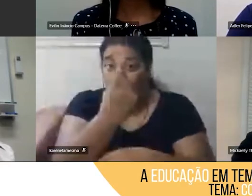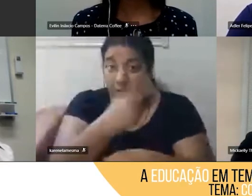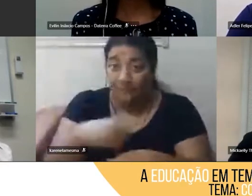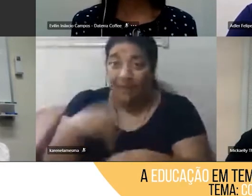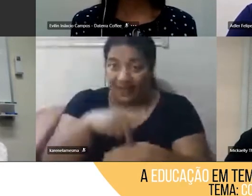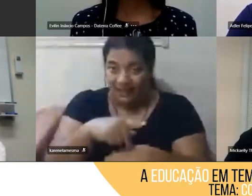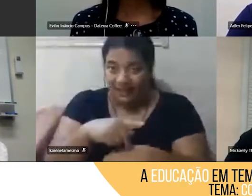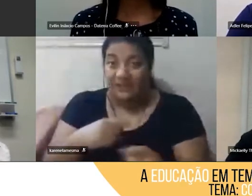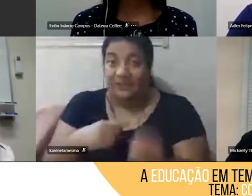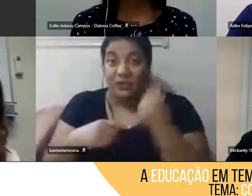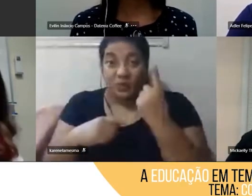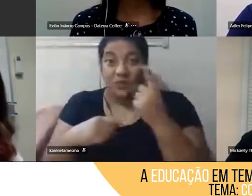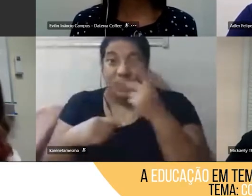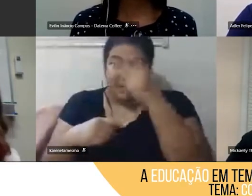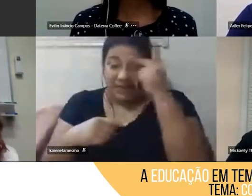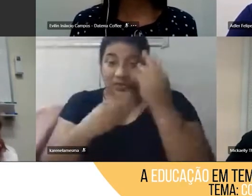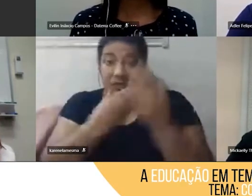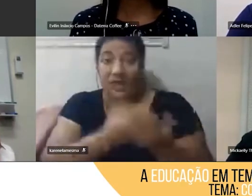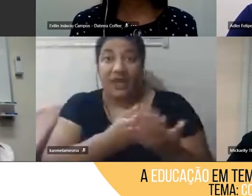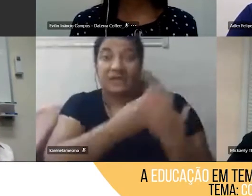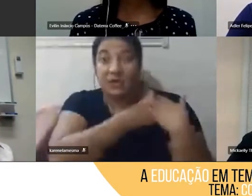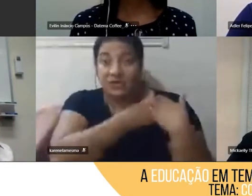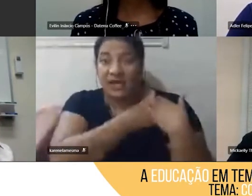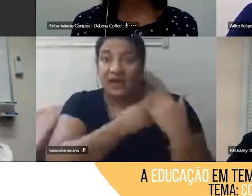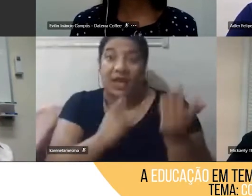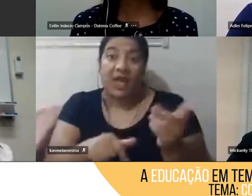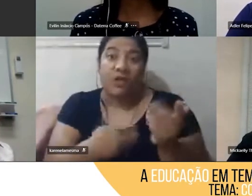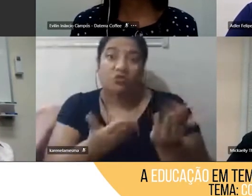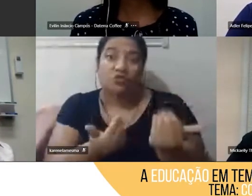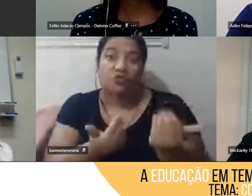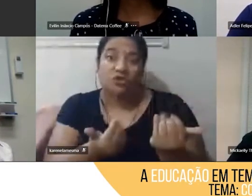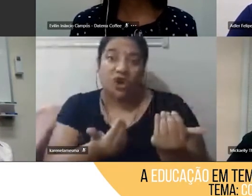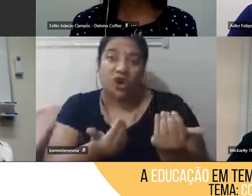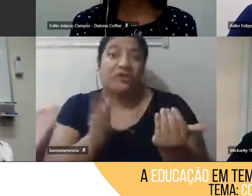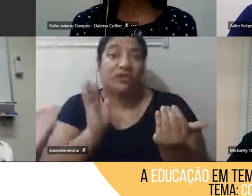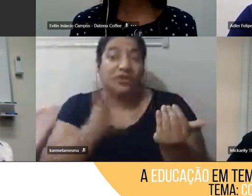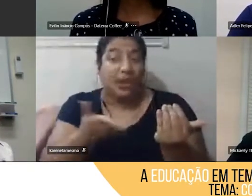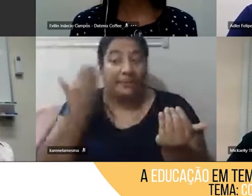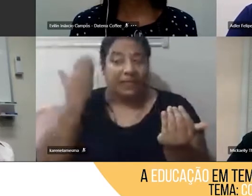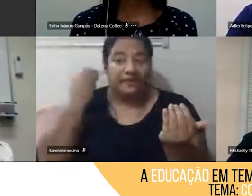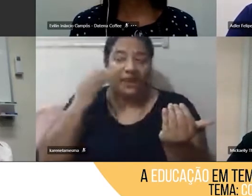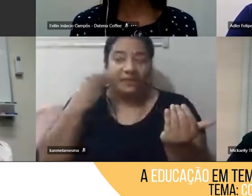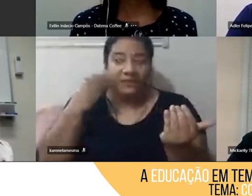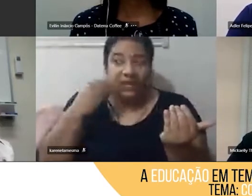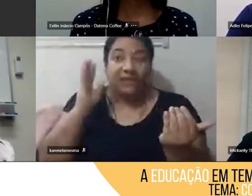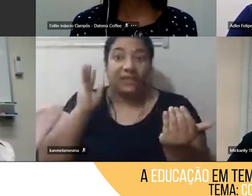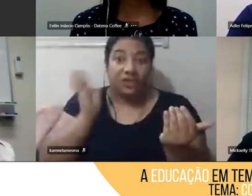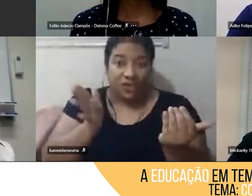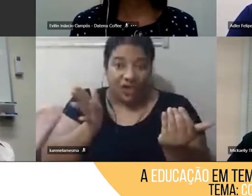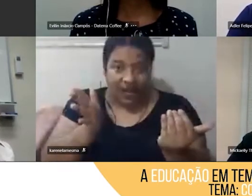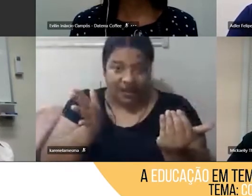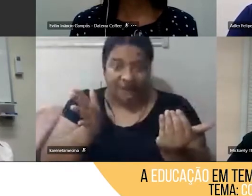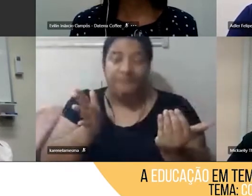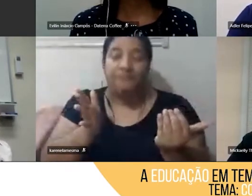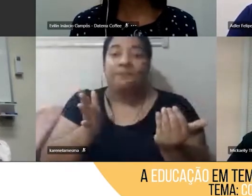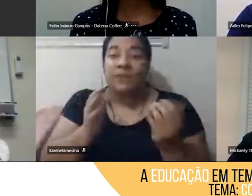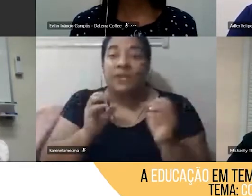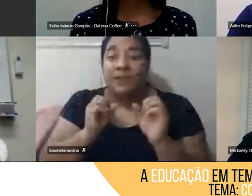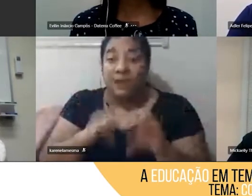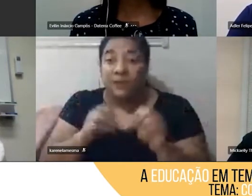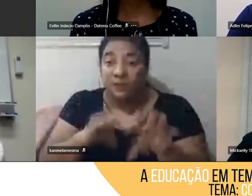grupo de jovens, é um jovem que já fez o Conhecendo o Mundo, então, a educação entre pares